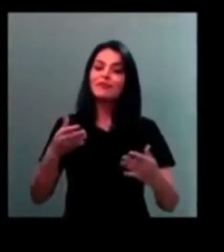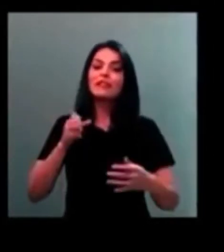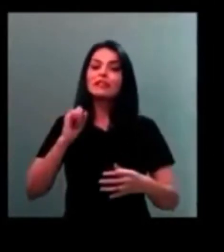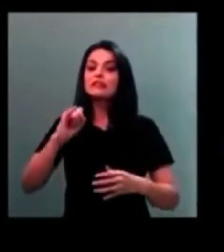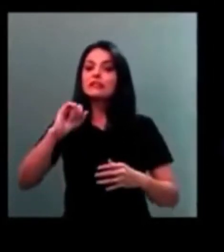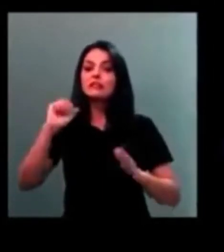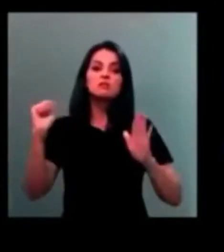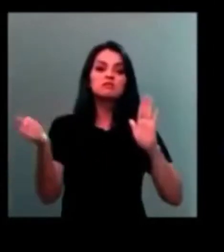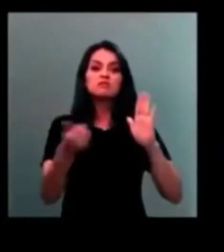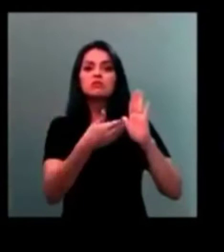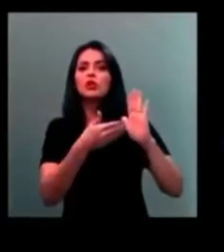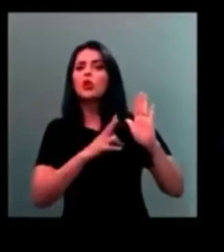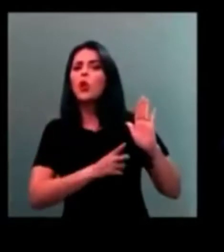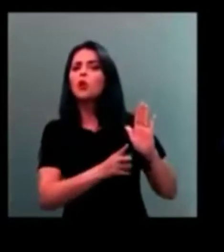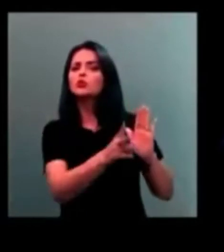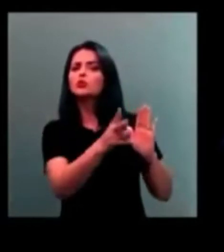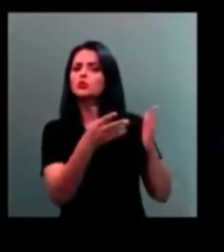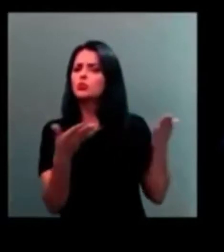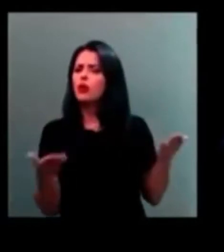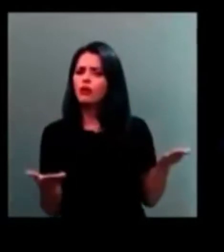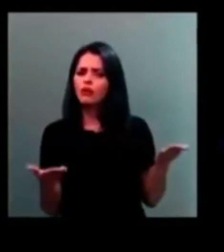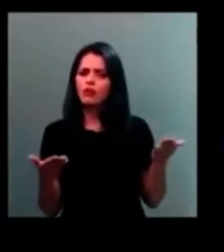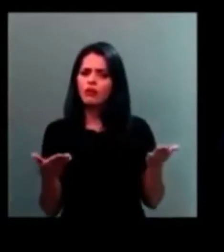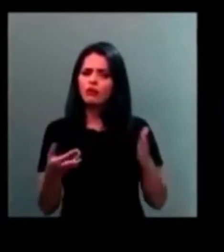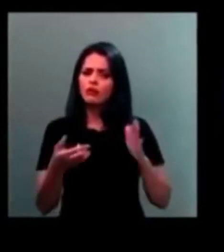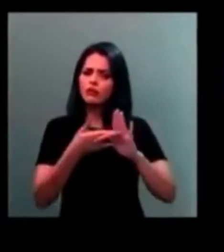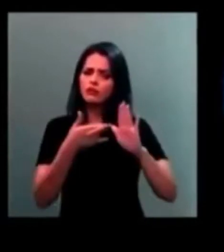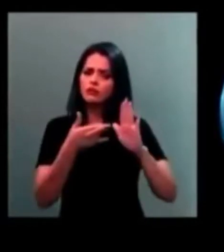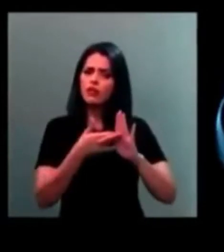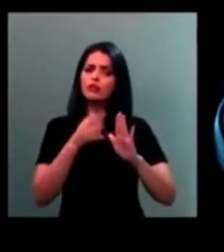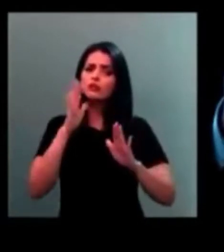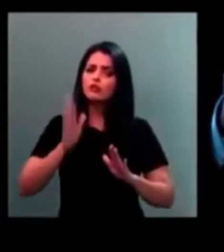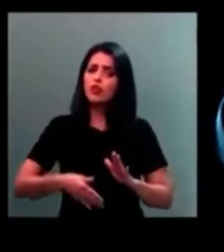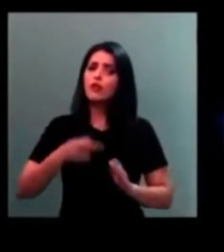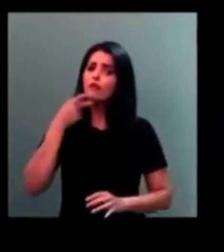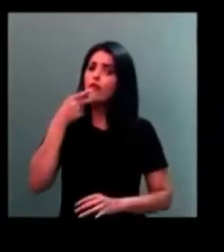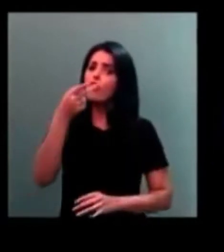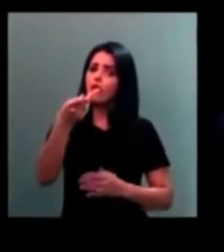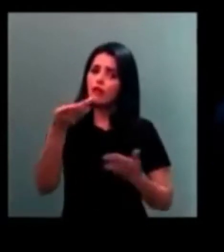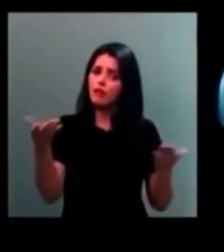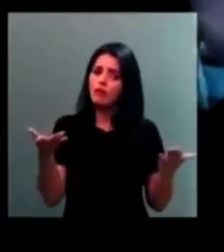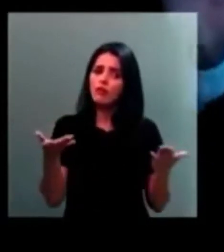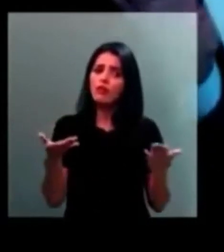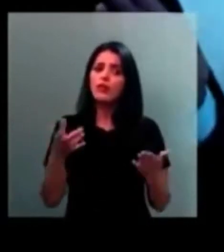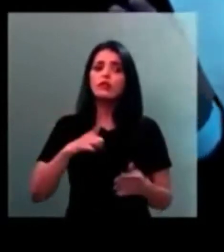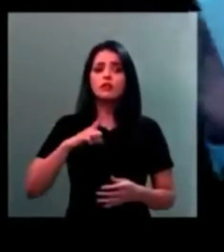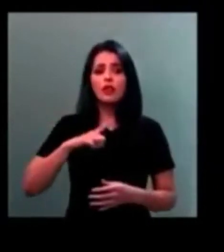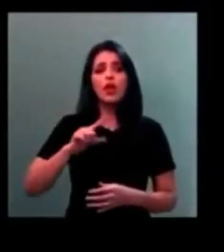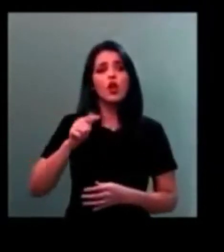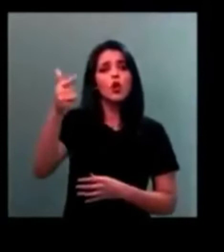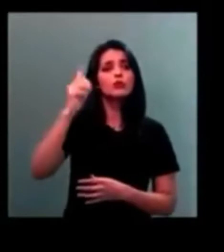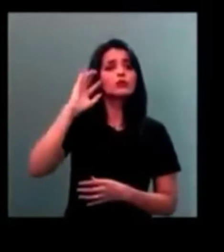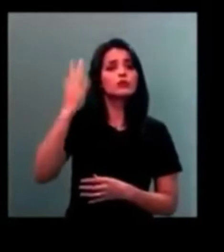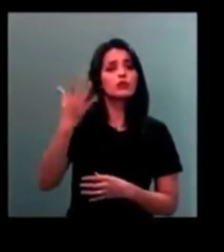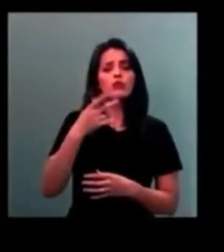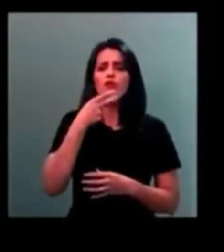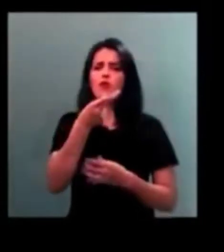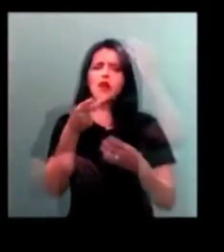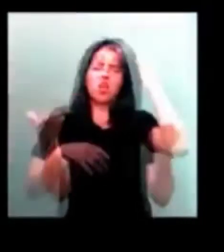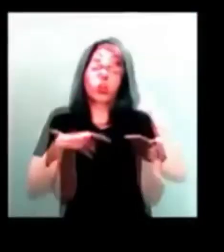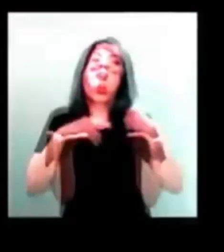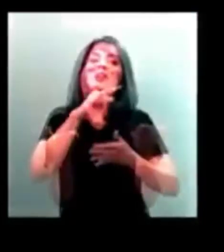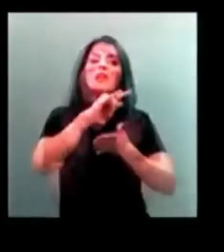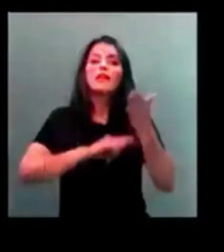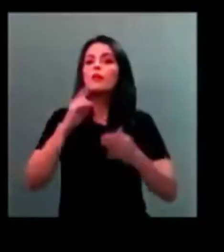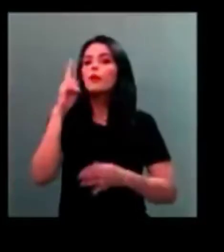descumprimento continuado do regimento, como eu já assinalei, cabem outras providências que eu não vou mencionar agora.